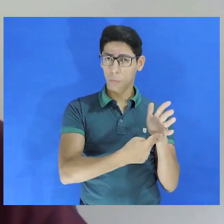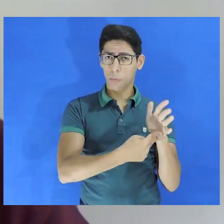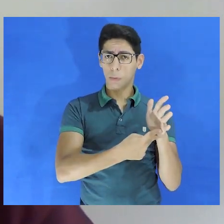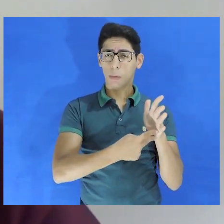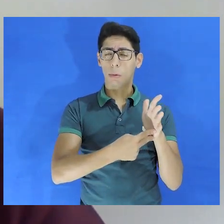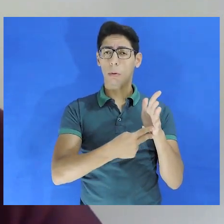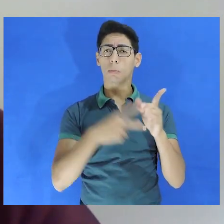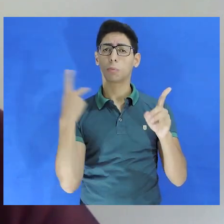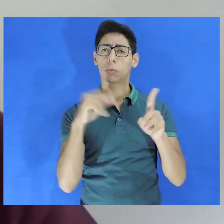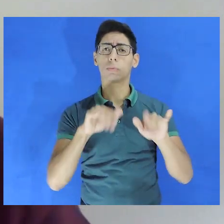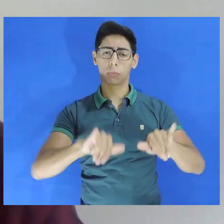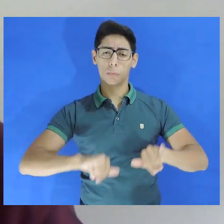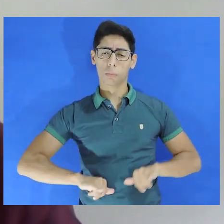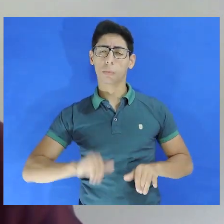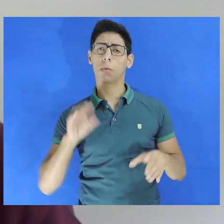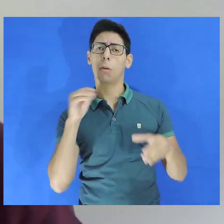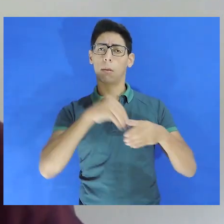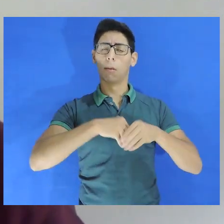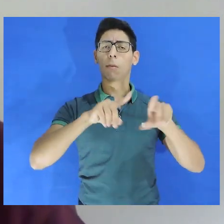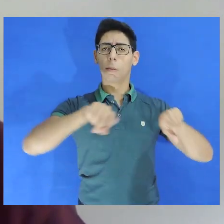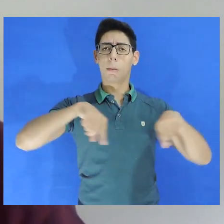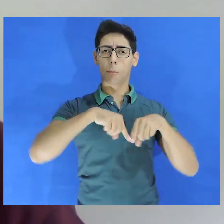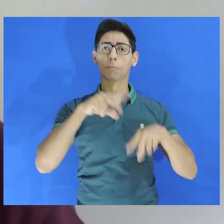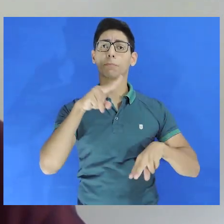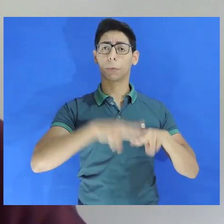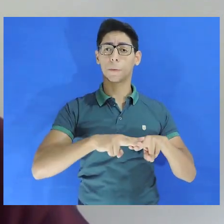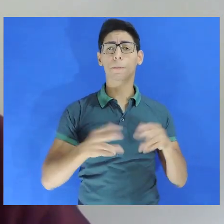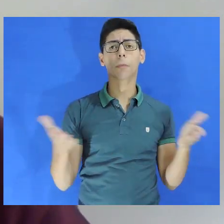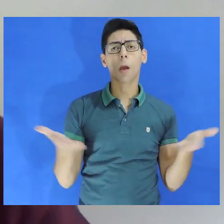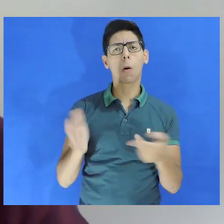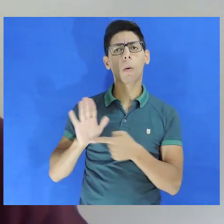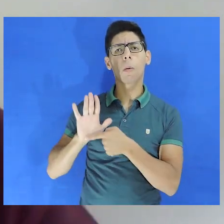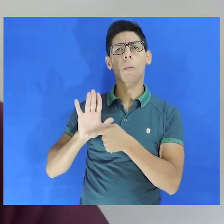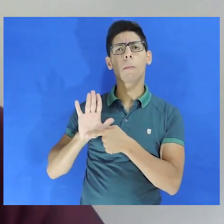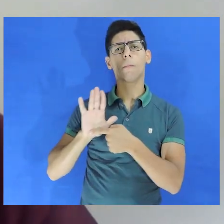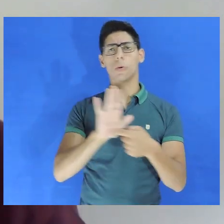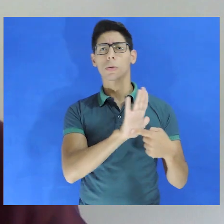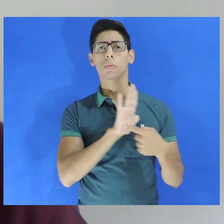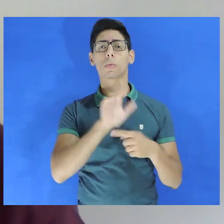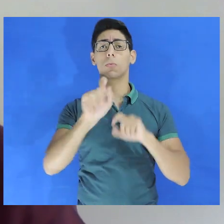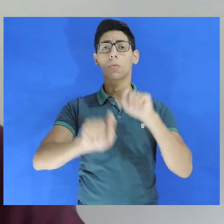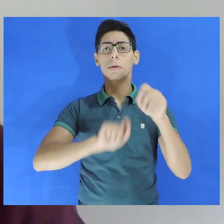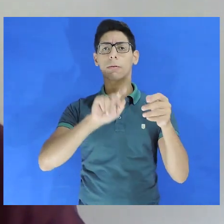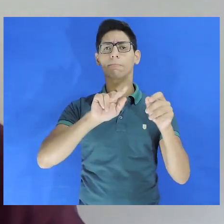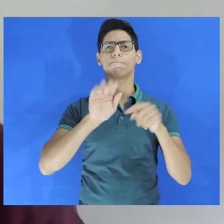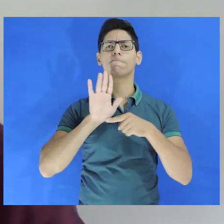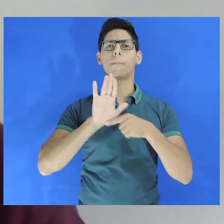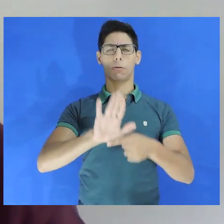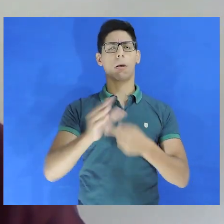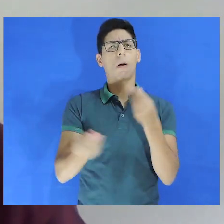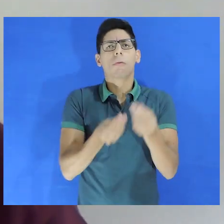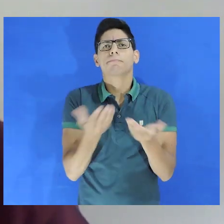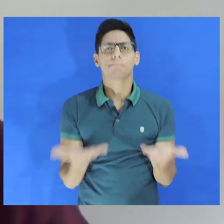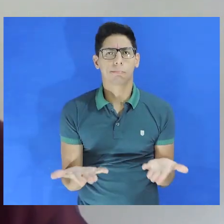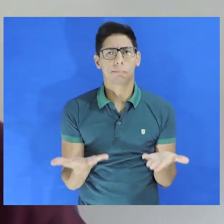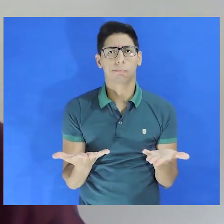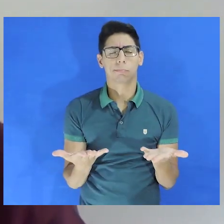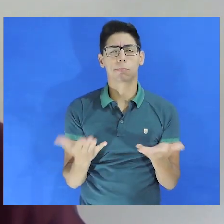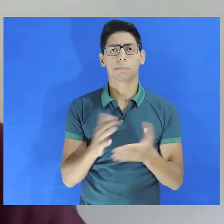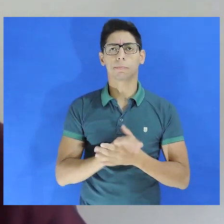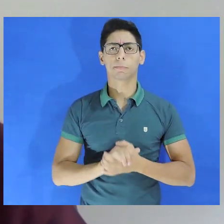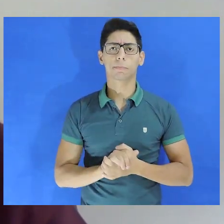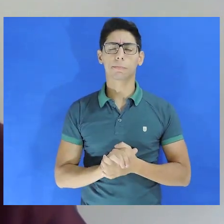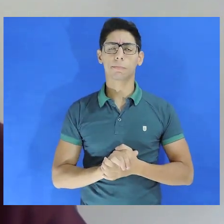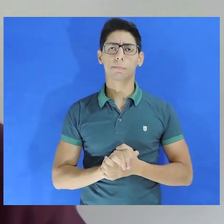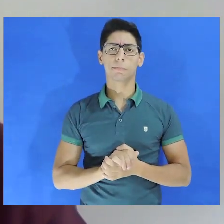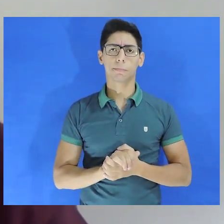Agora, gostaríamos de apresentar uma ajuda, o que fazer diante dessas torturas que encontramos